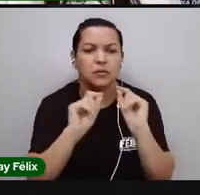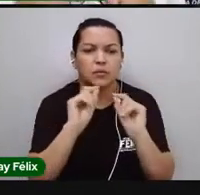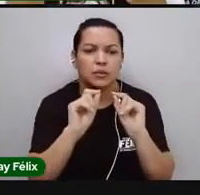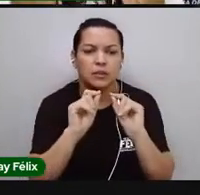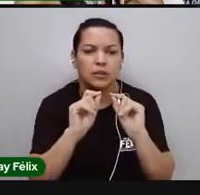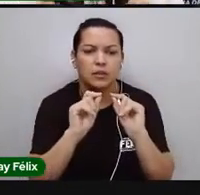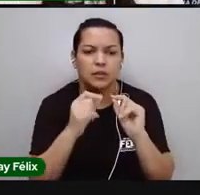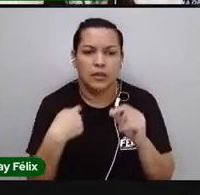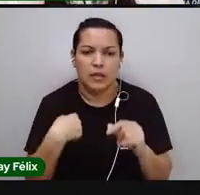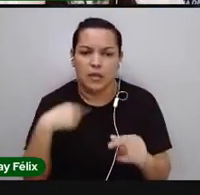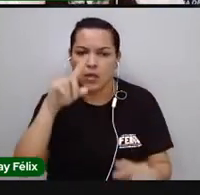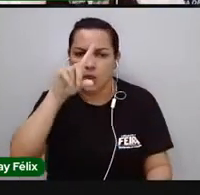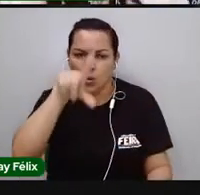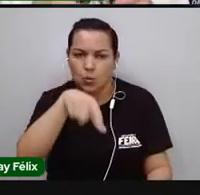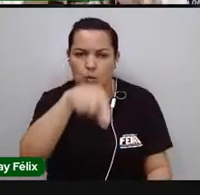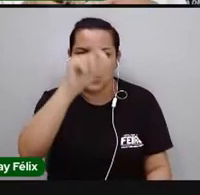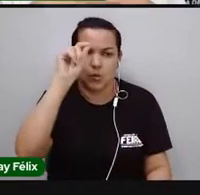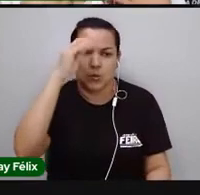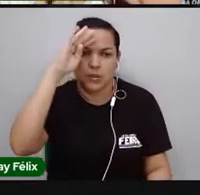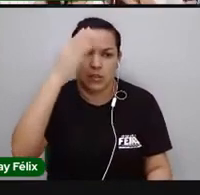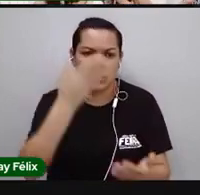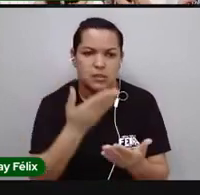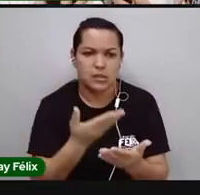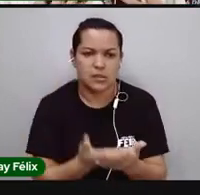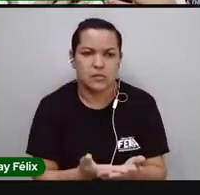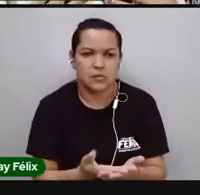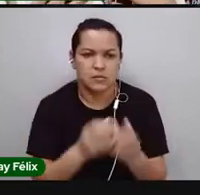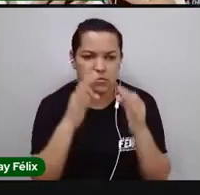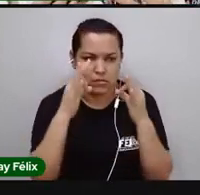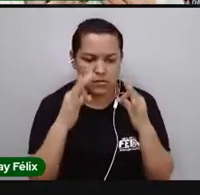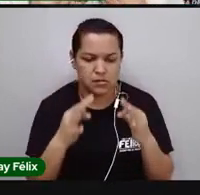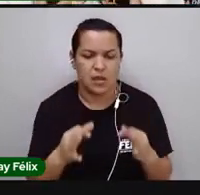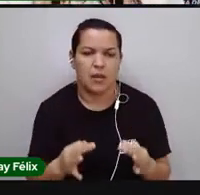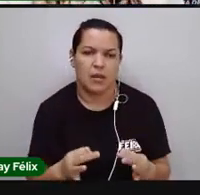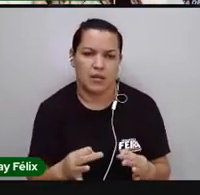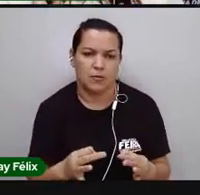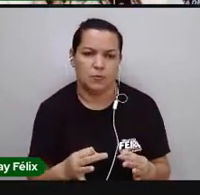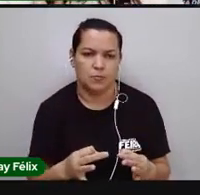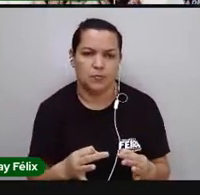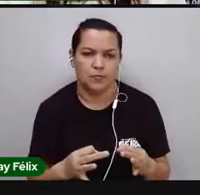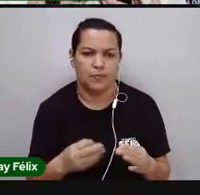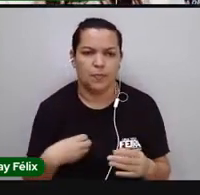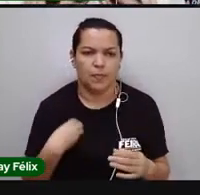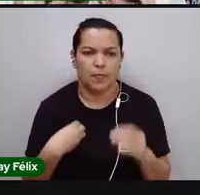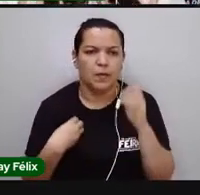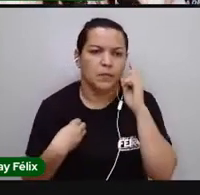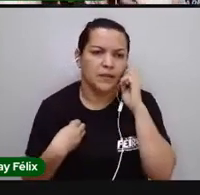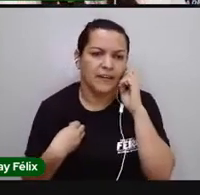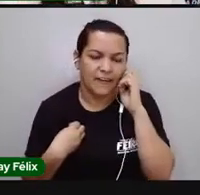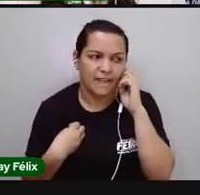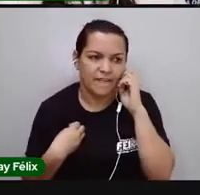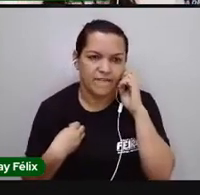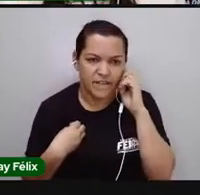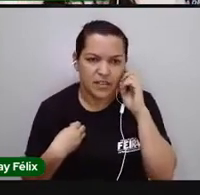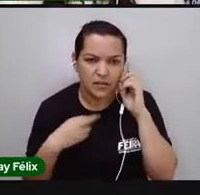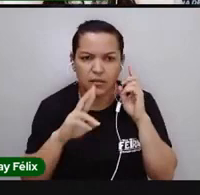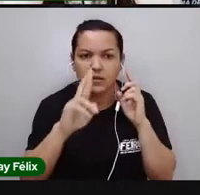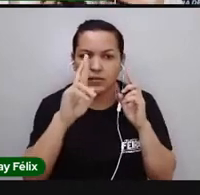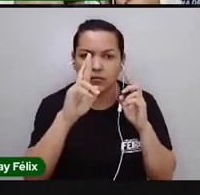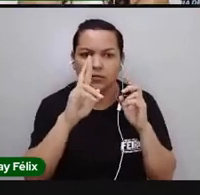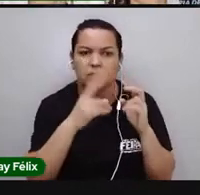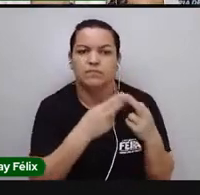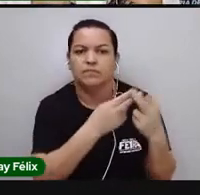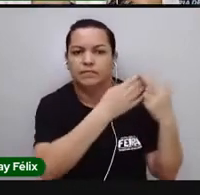escolha assertiva, uma escolha na minha vida mais responsável.